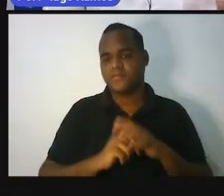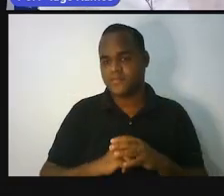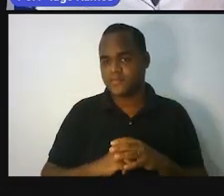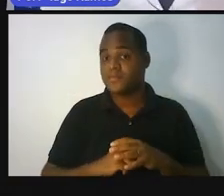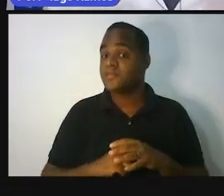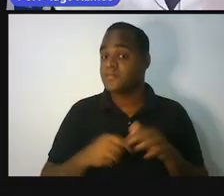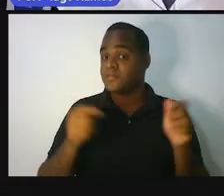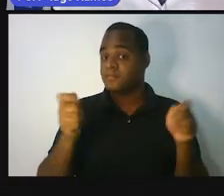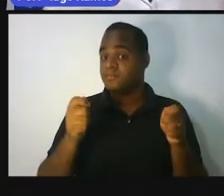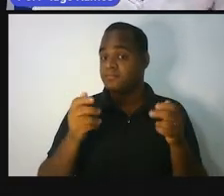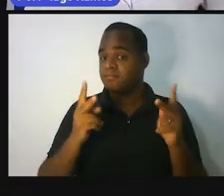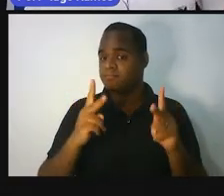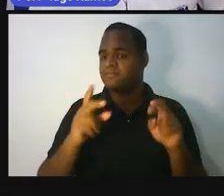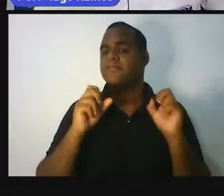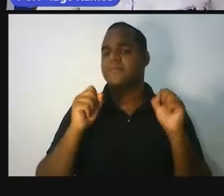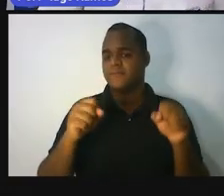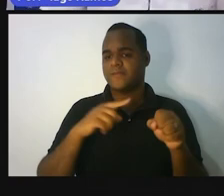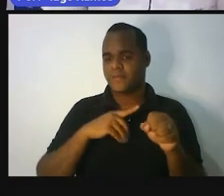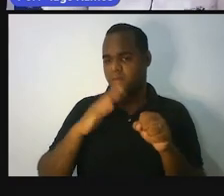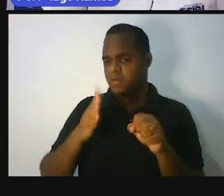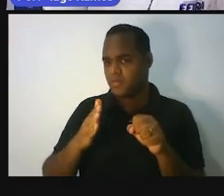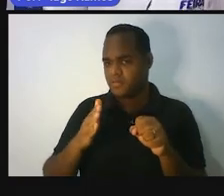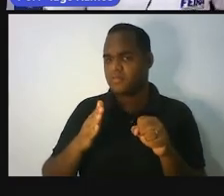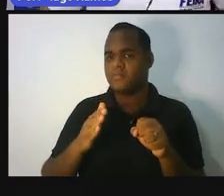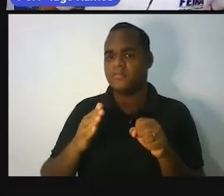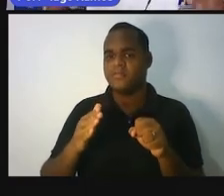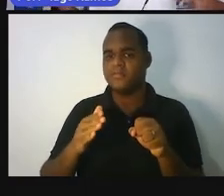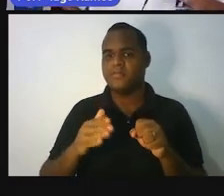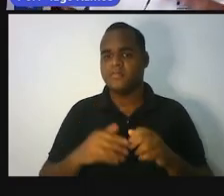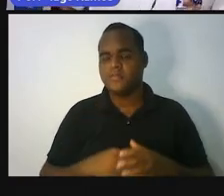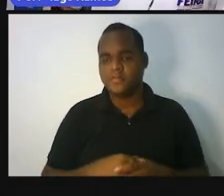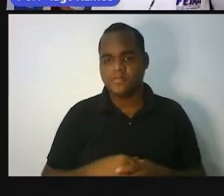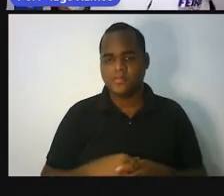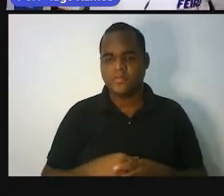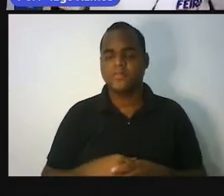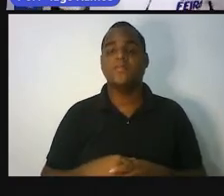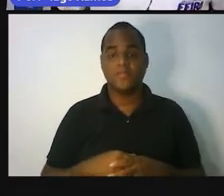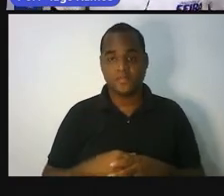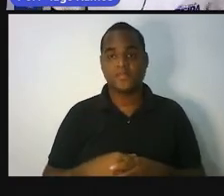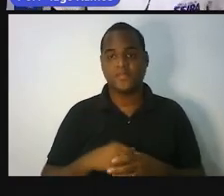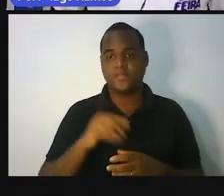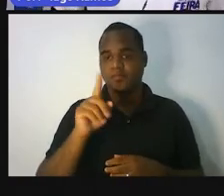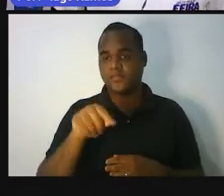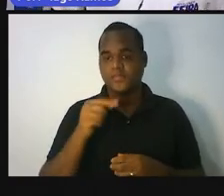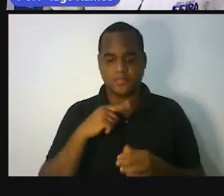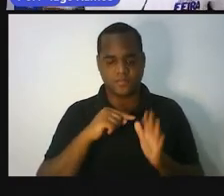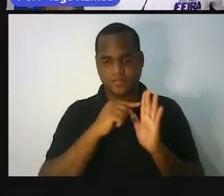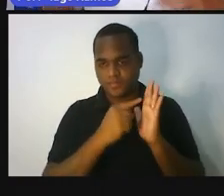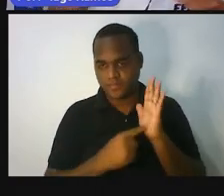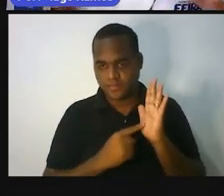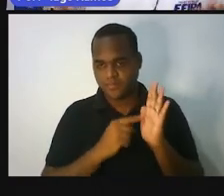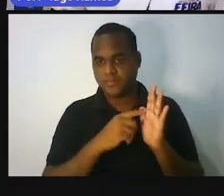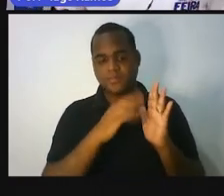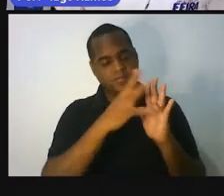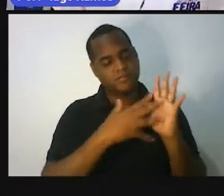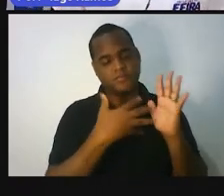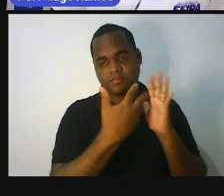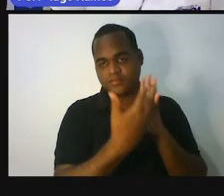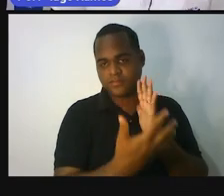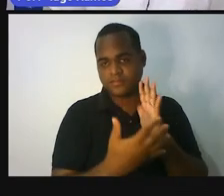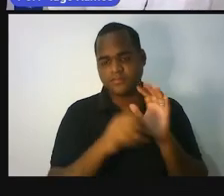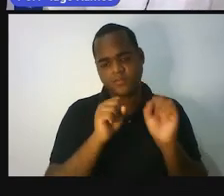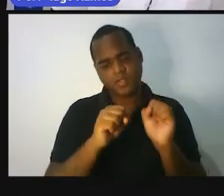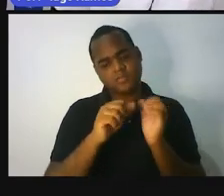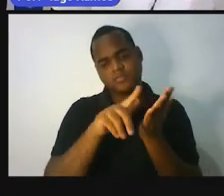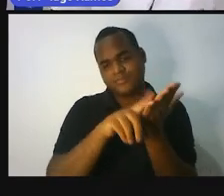continuar o que eu comecei fazendo aqui na aula. Você vai pegar essa tabela, você vai desenhar ela no seu